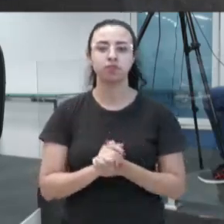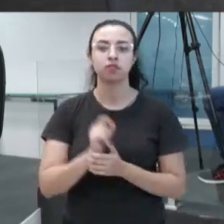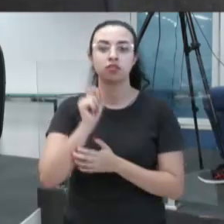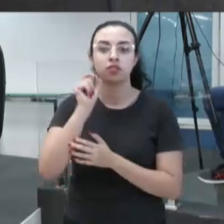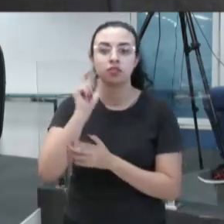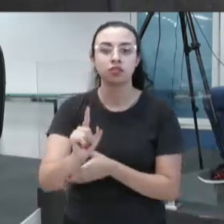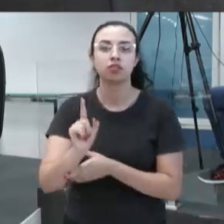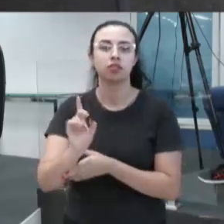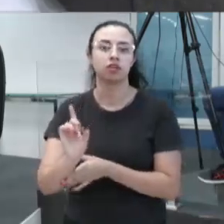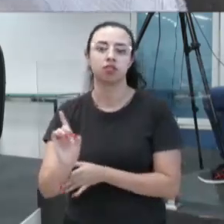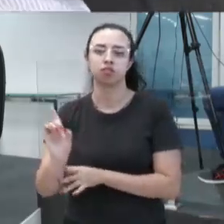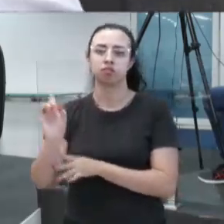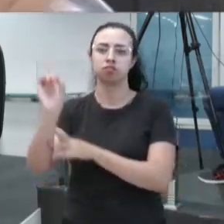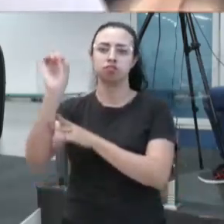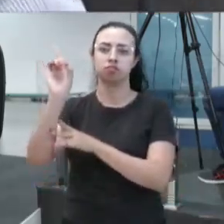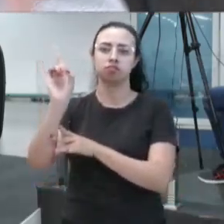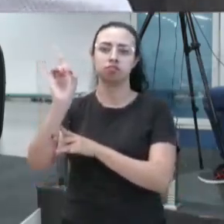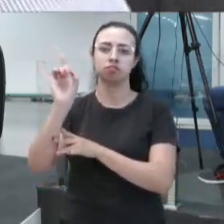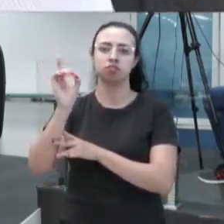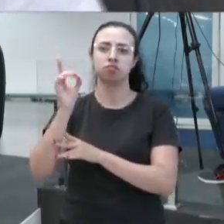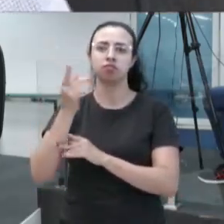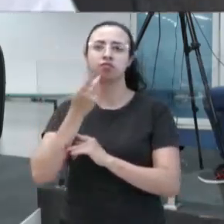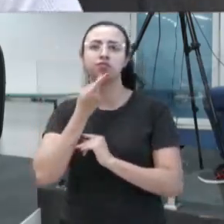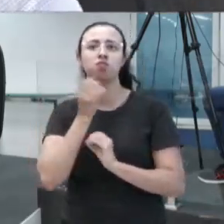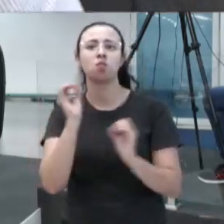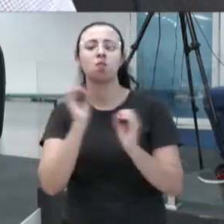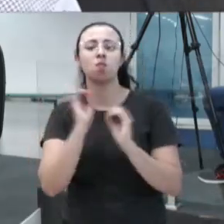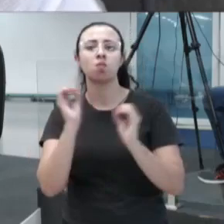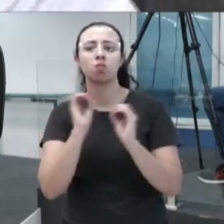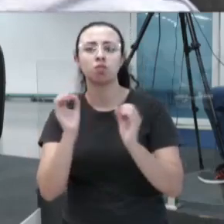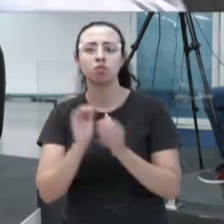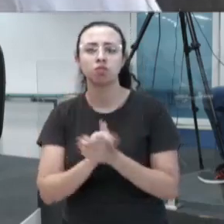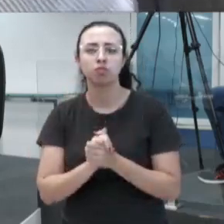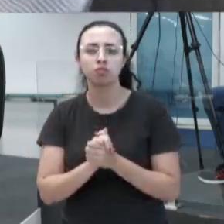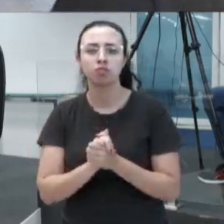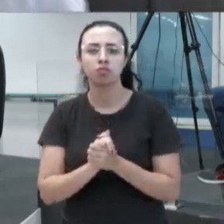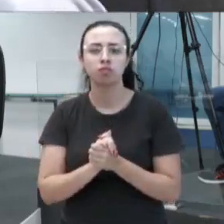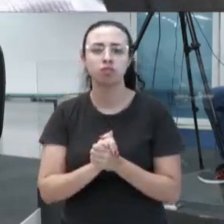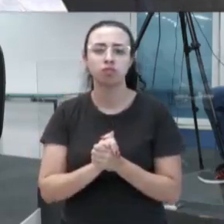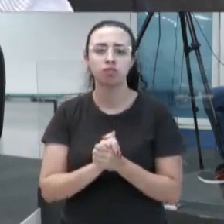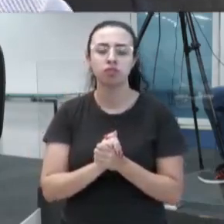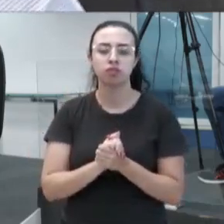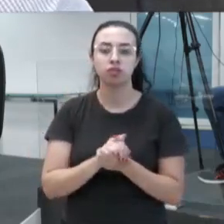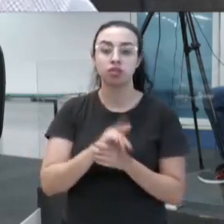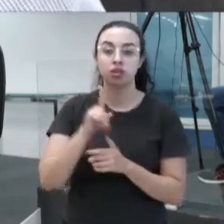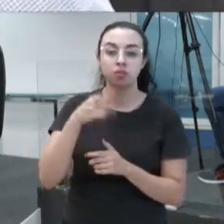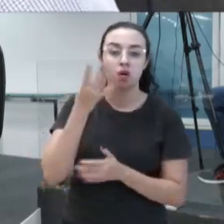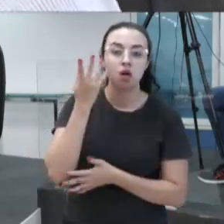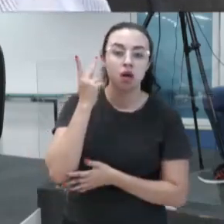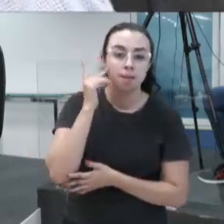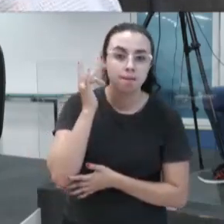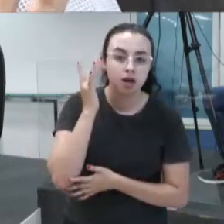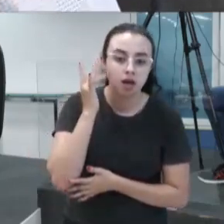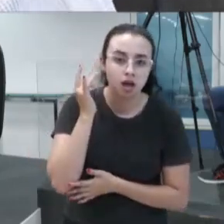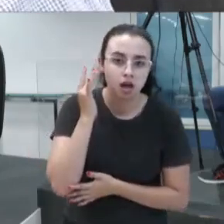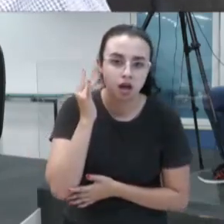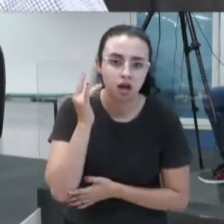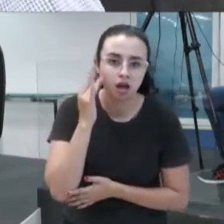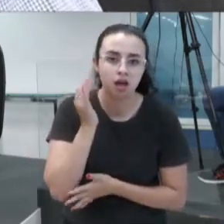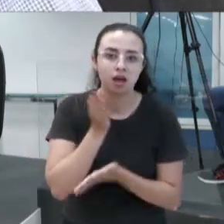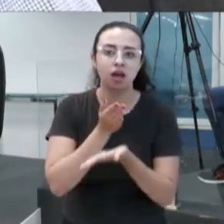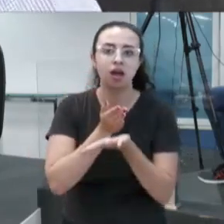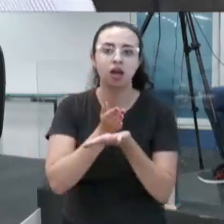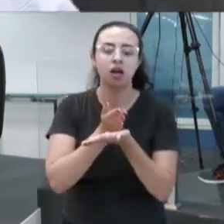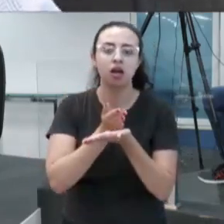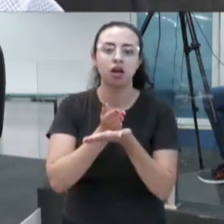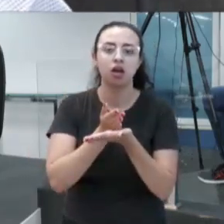foi o pivô de certas coisas, sequer abriu a boca aqui na hora da reunião. E quatro ou cinco dias depois, que foi da entrada